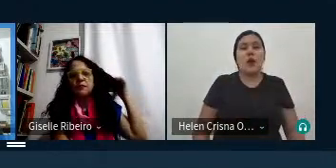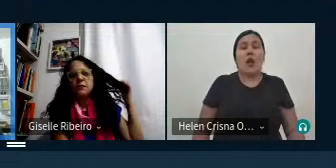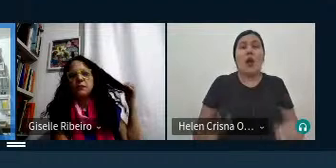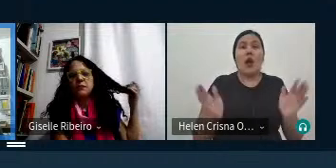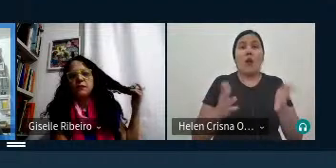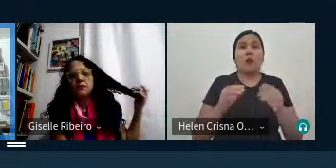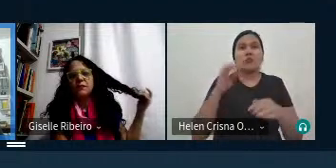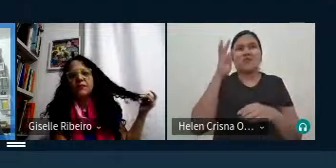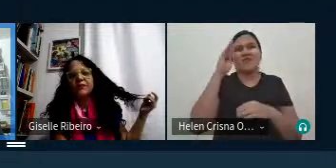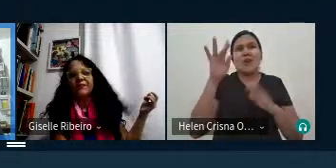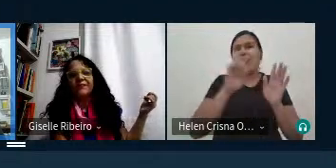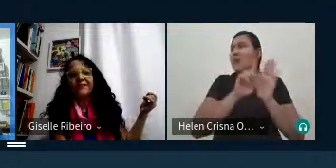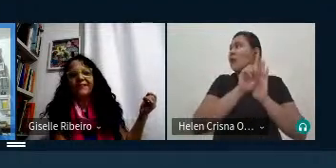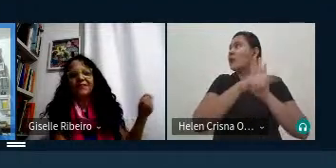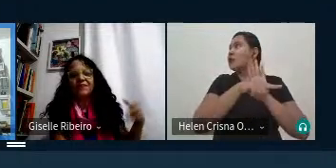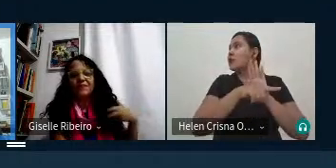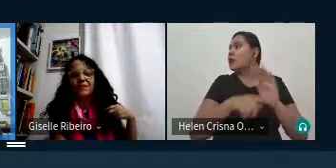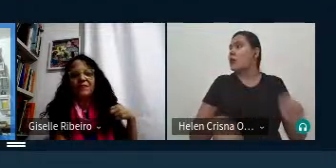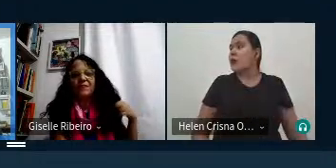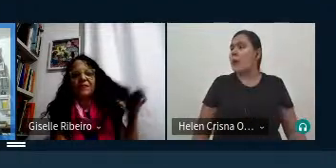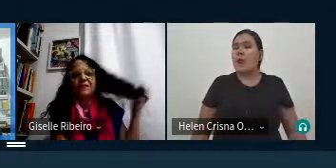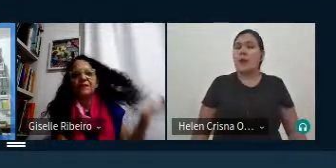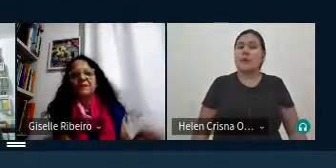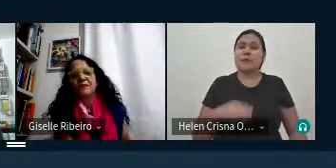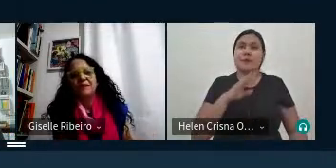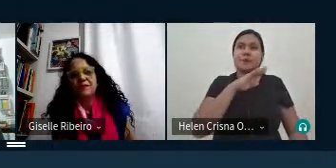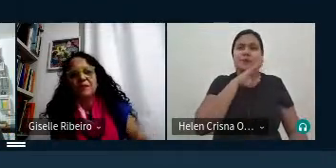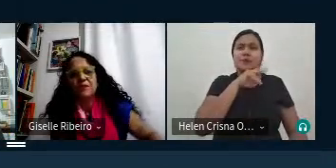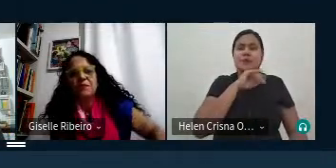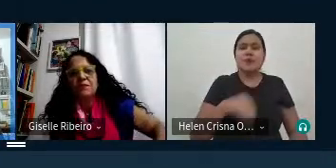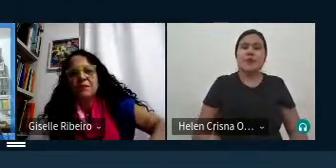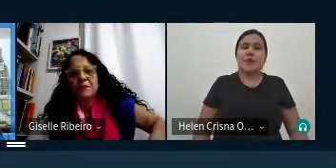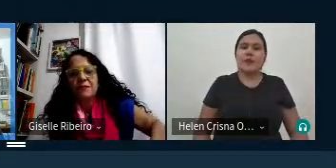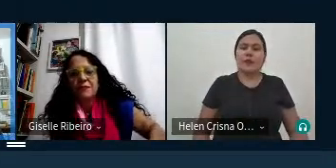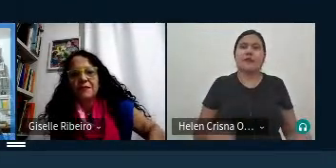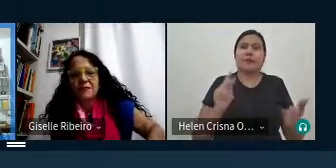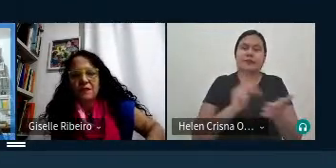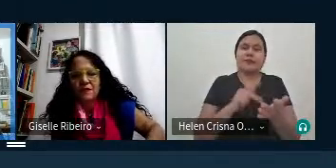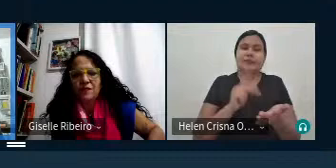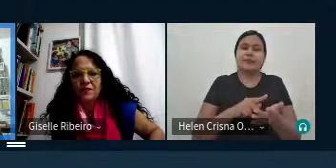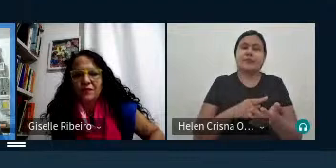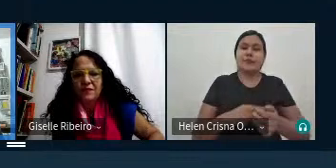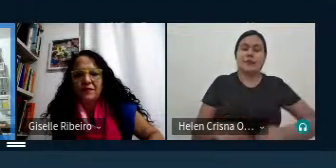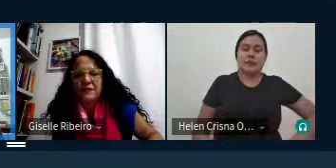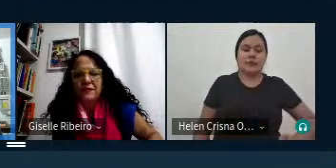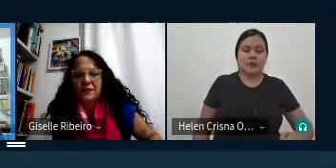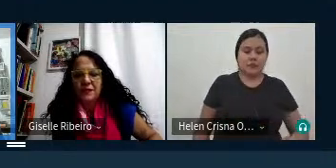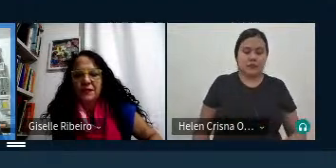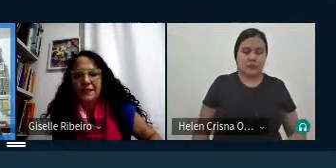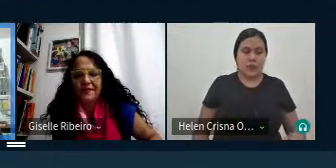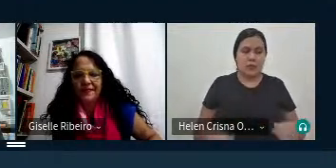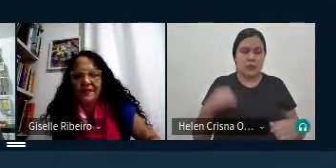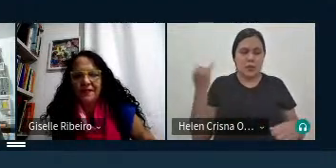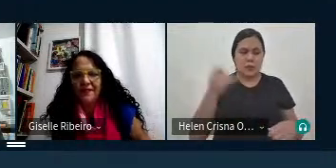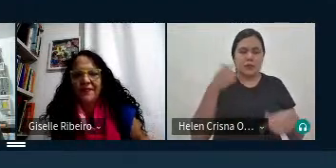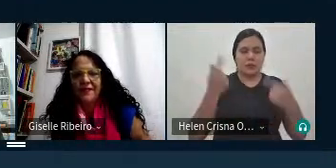gênero quando você coloca pior ainda né exatamente isso é importante essa discussão